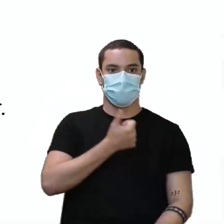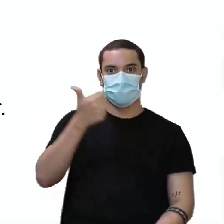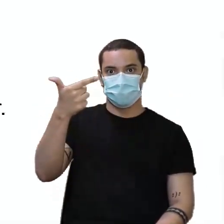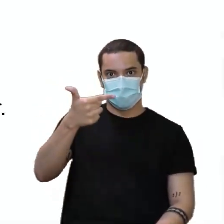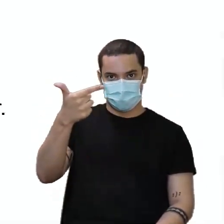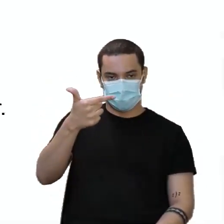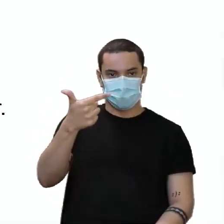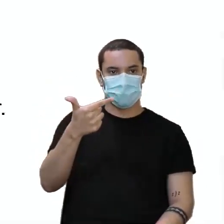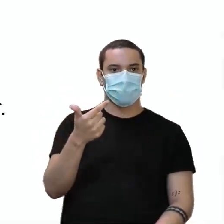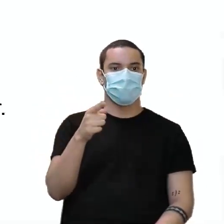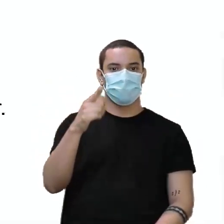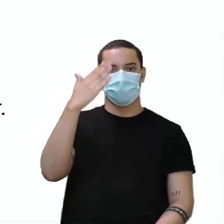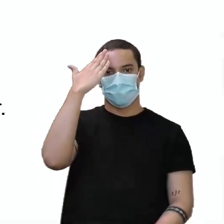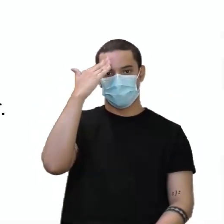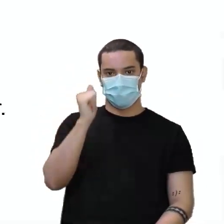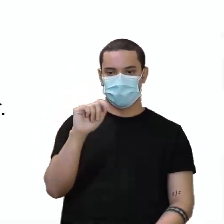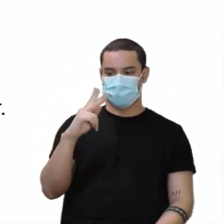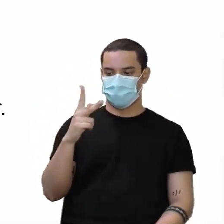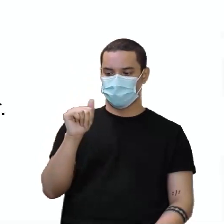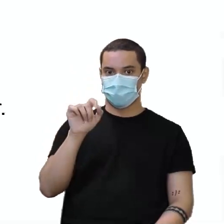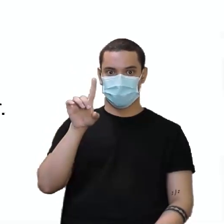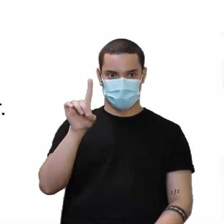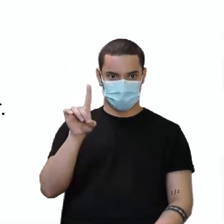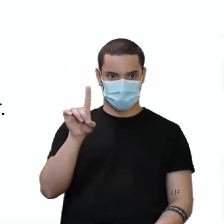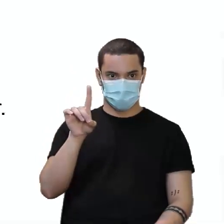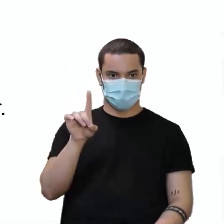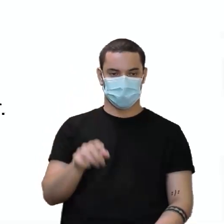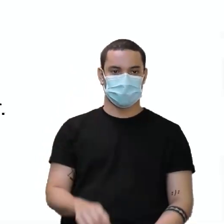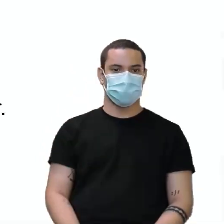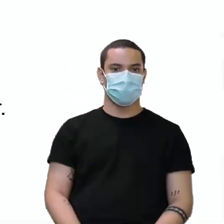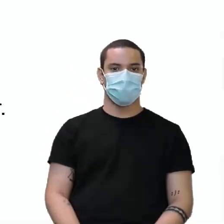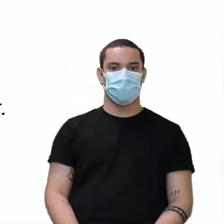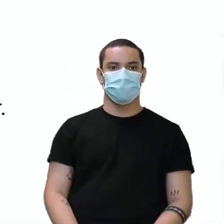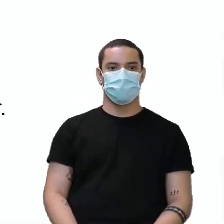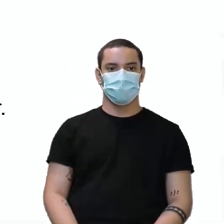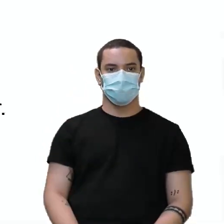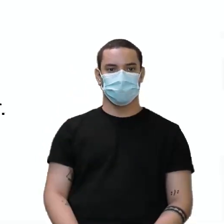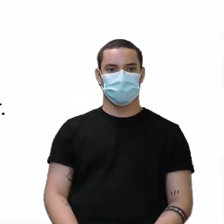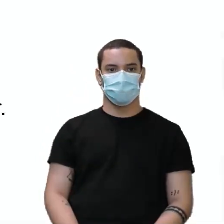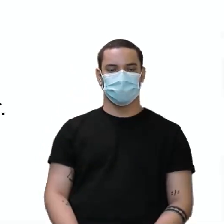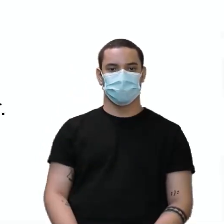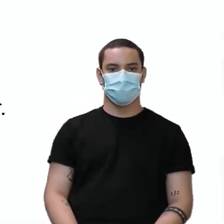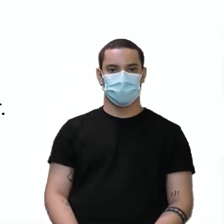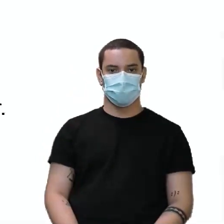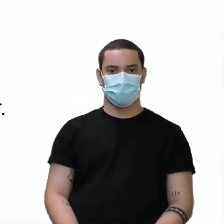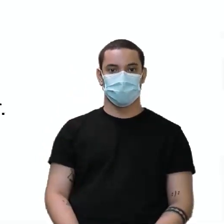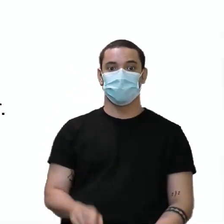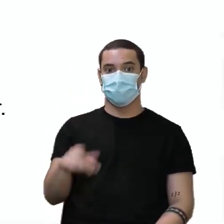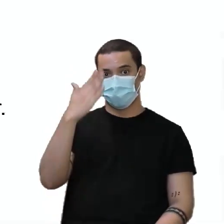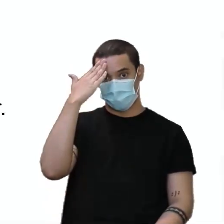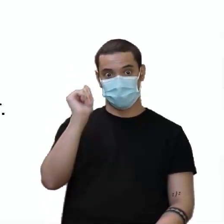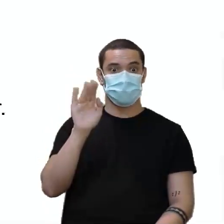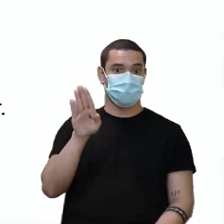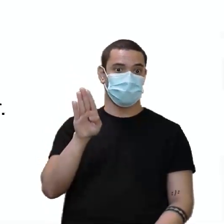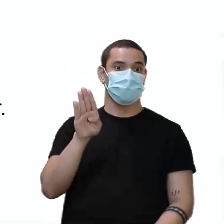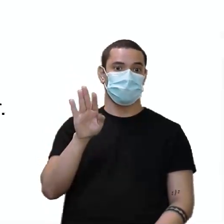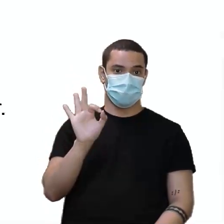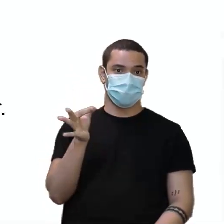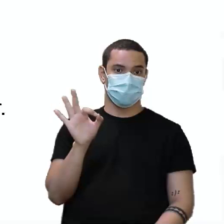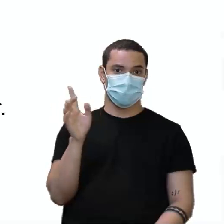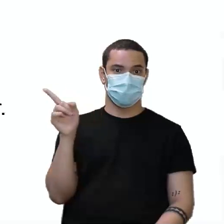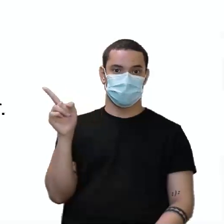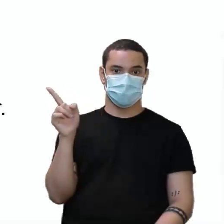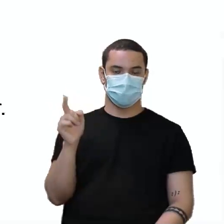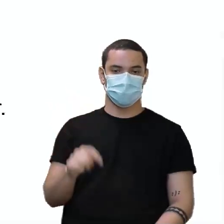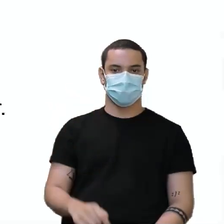letra A, você sabe que é o had, o participo passado do verbo to have. Então, I've just had, had a job